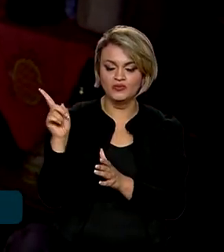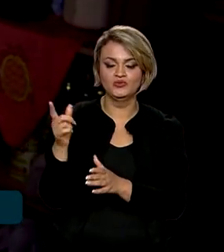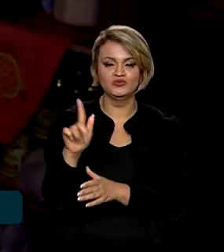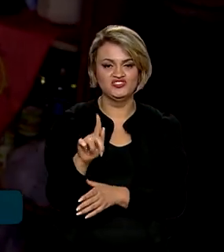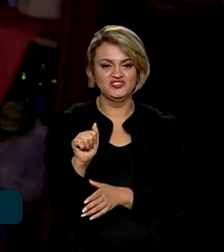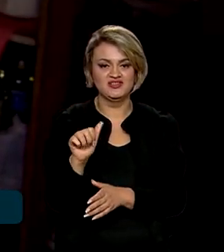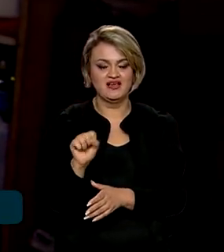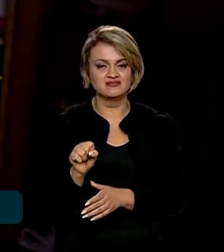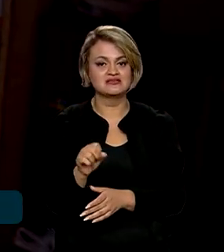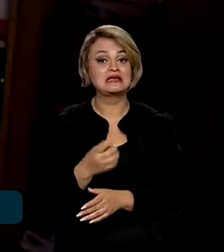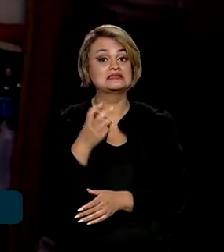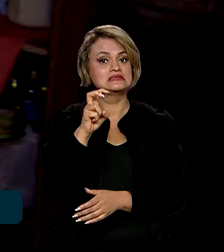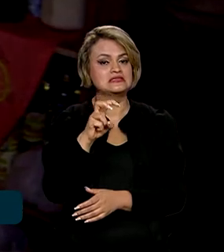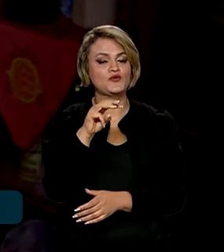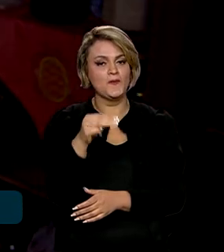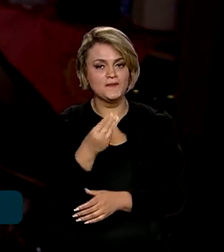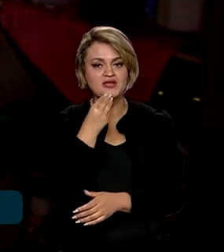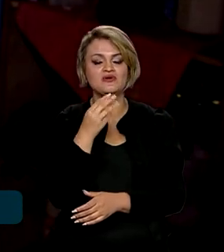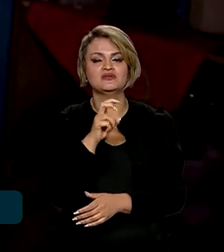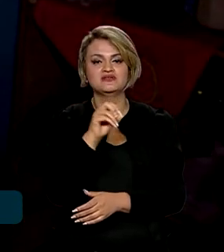cerca de 5 milhões e meio de famílias.